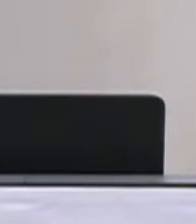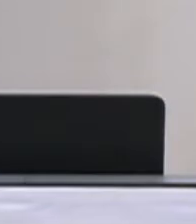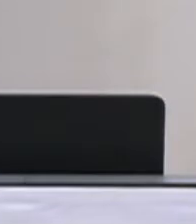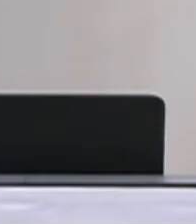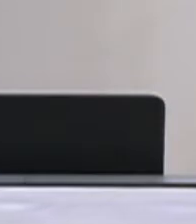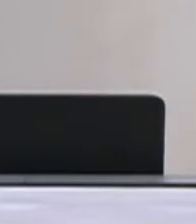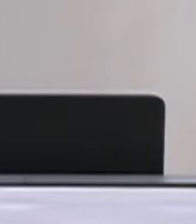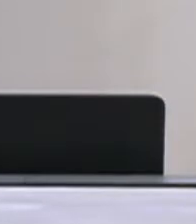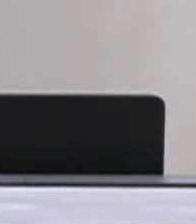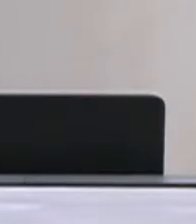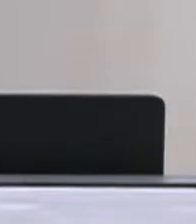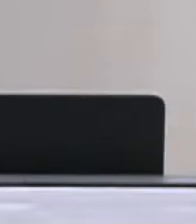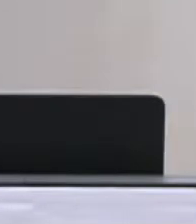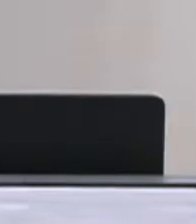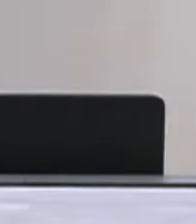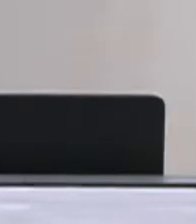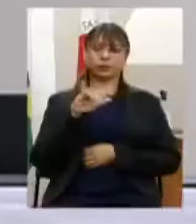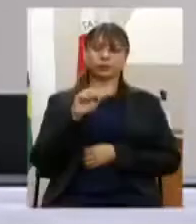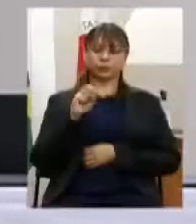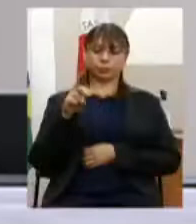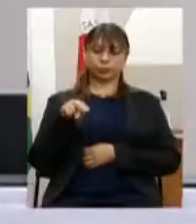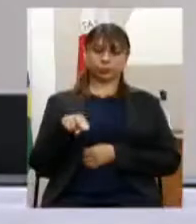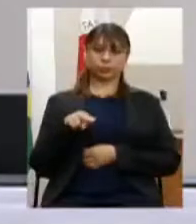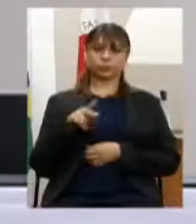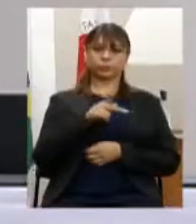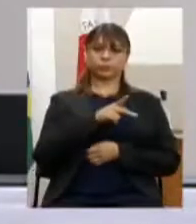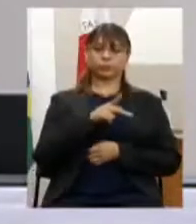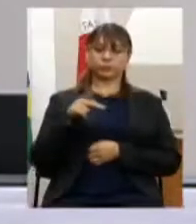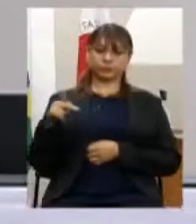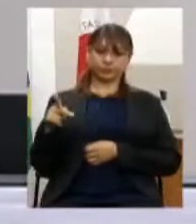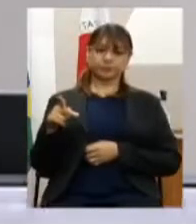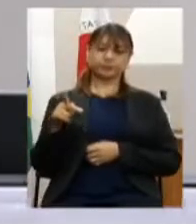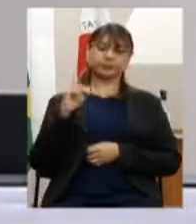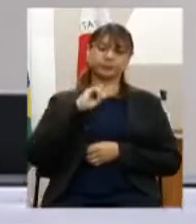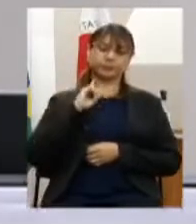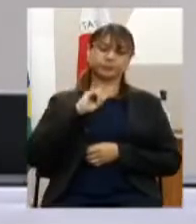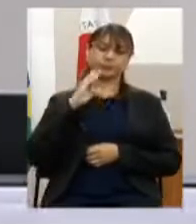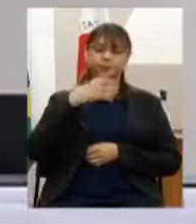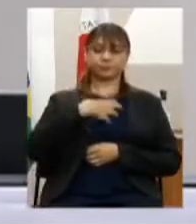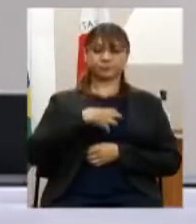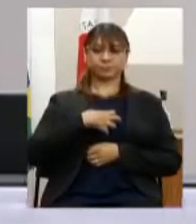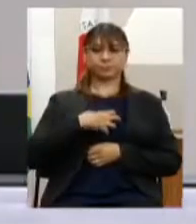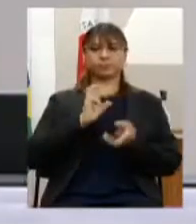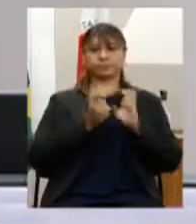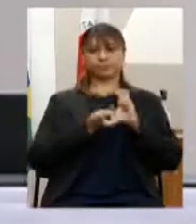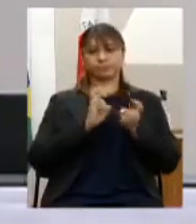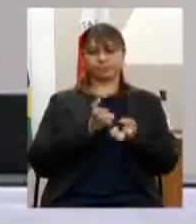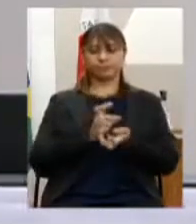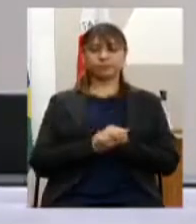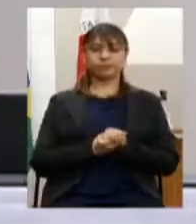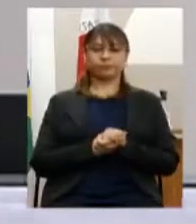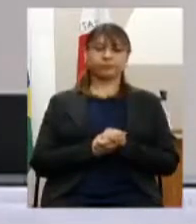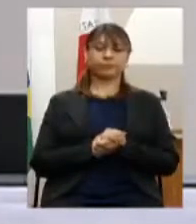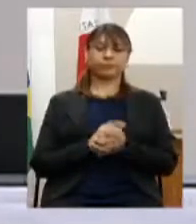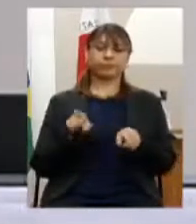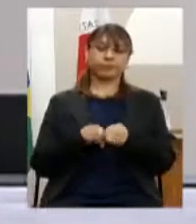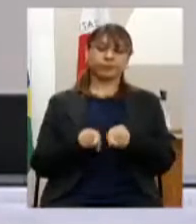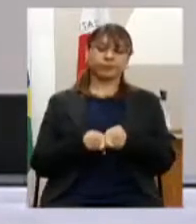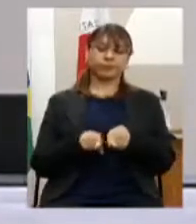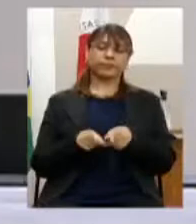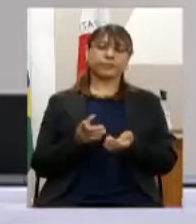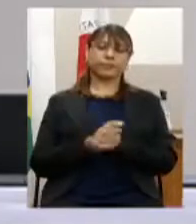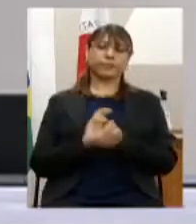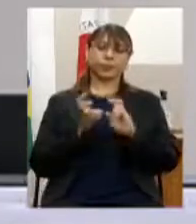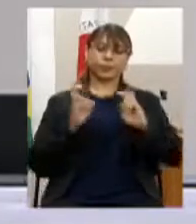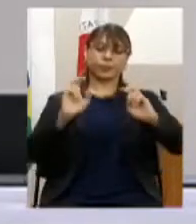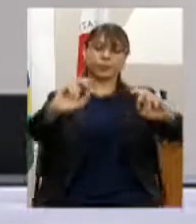Gonçalves presidente do Instituto Cultural Minas Bahia de Capoeira membro da comissão de salvaguarda da capoeira